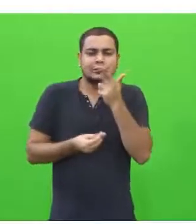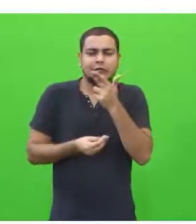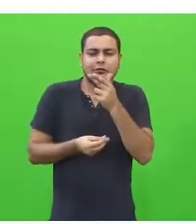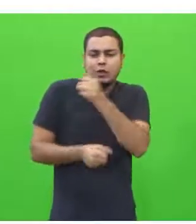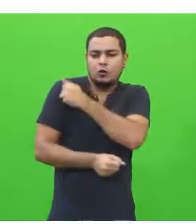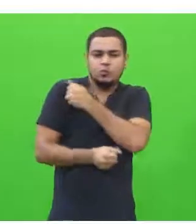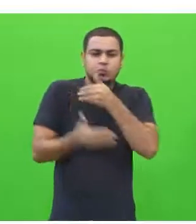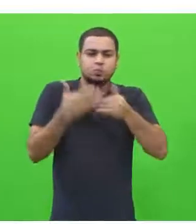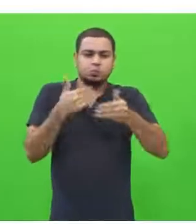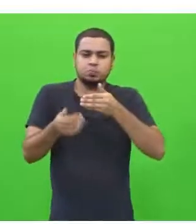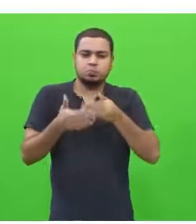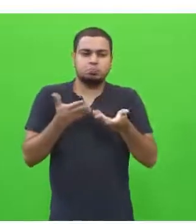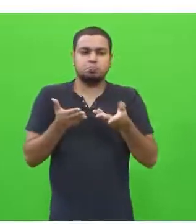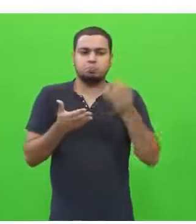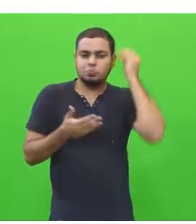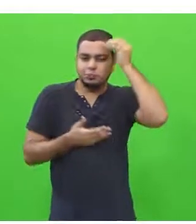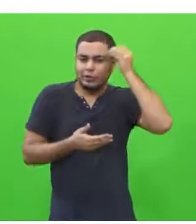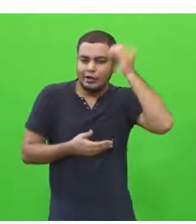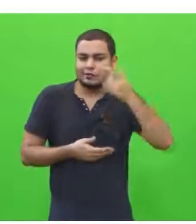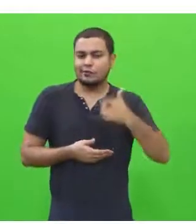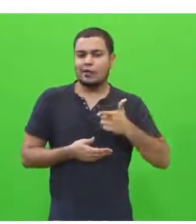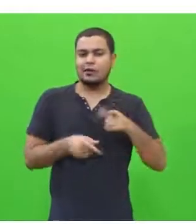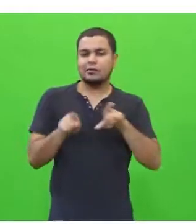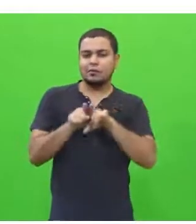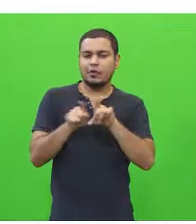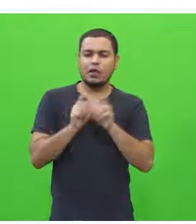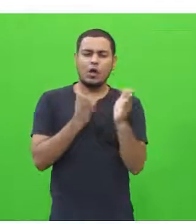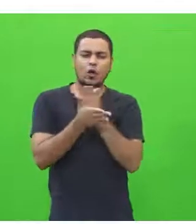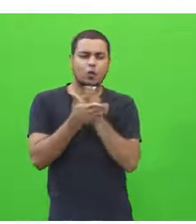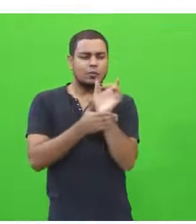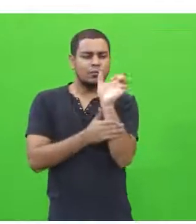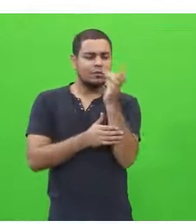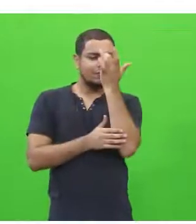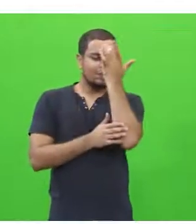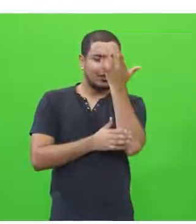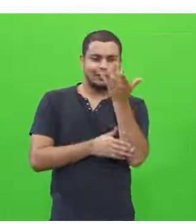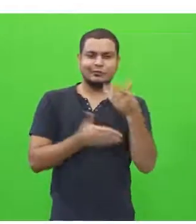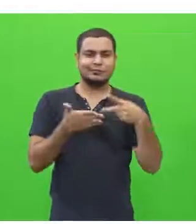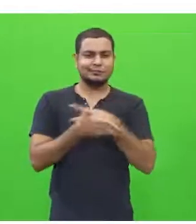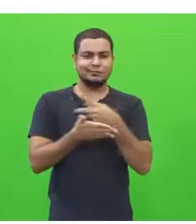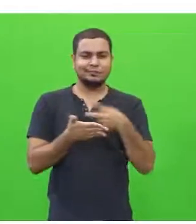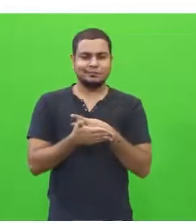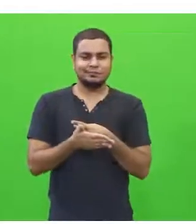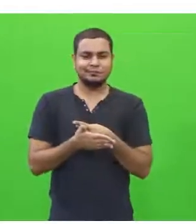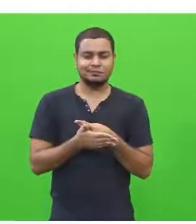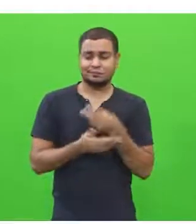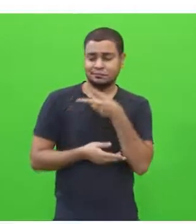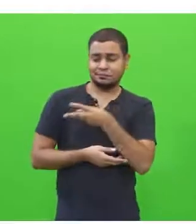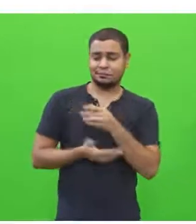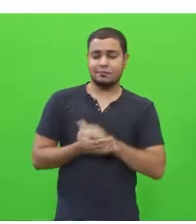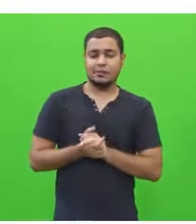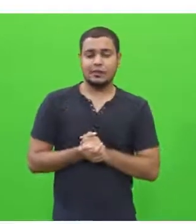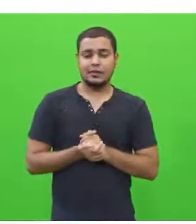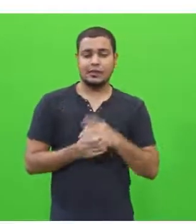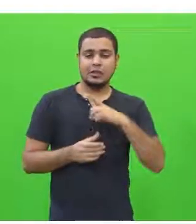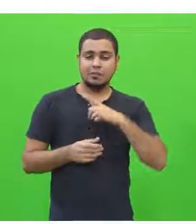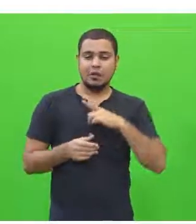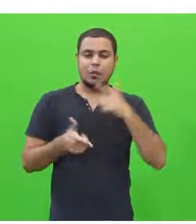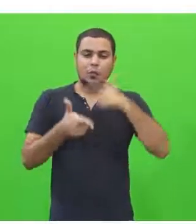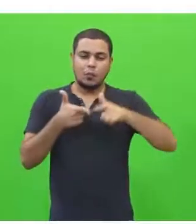campanhas publicitárias para as crianças. Elas prejudicam formazal,